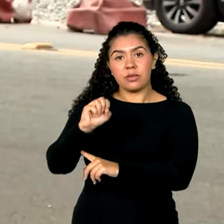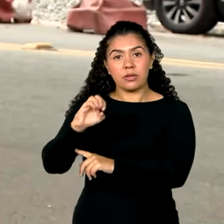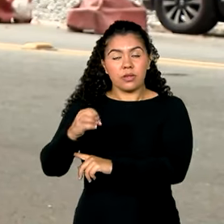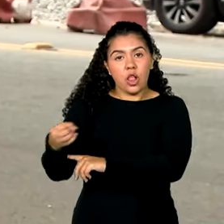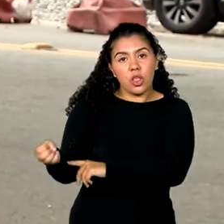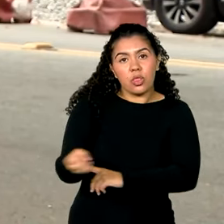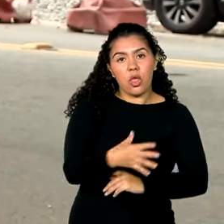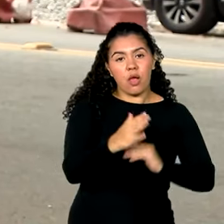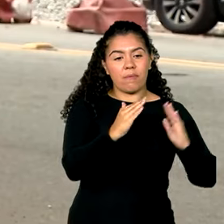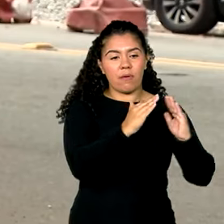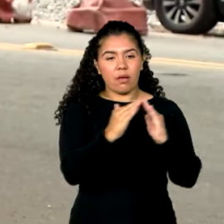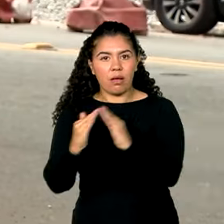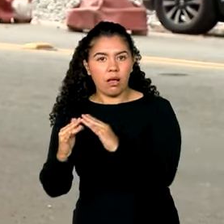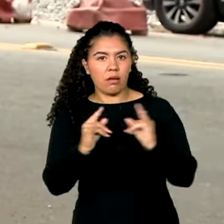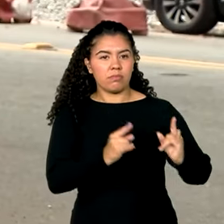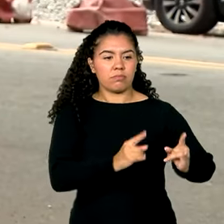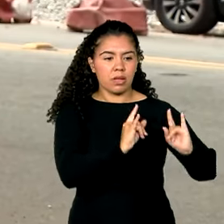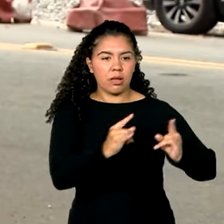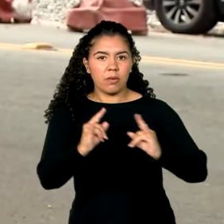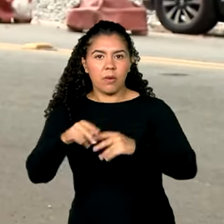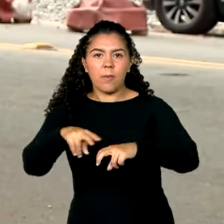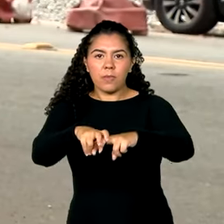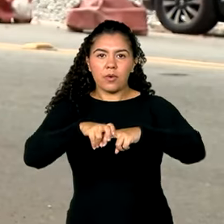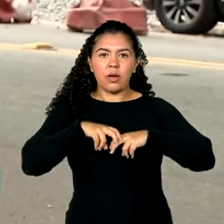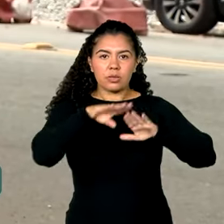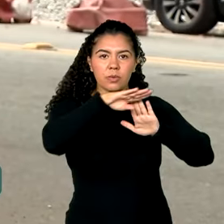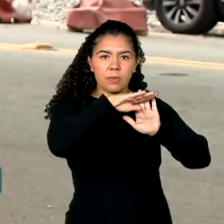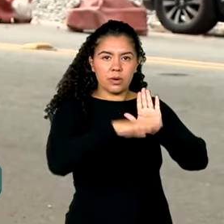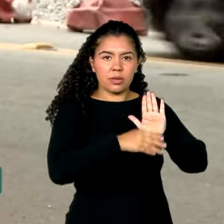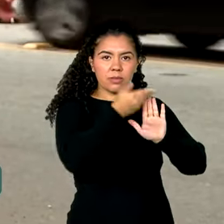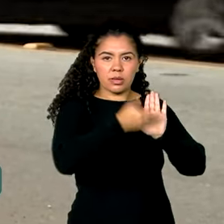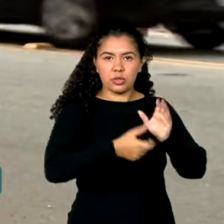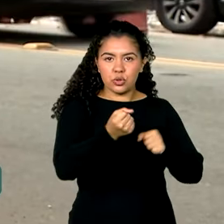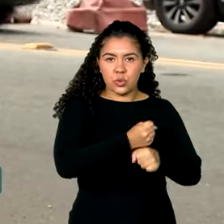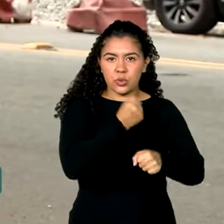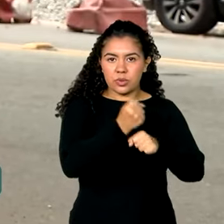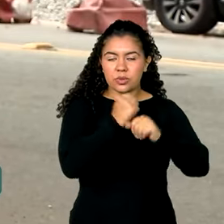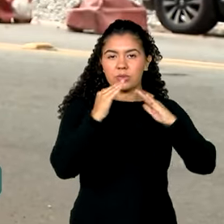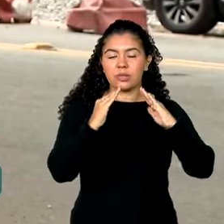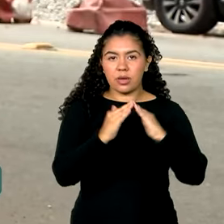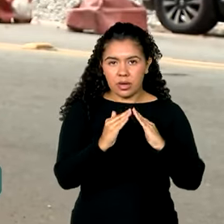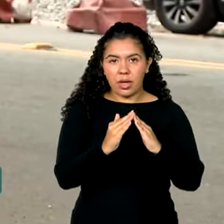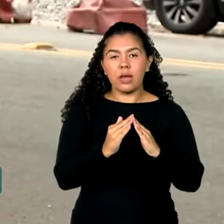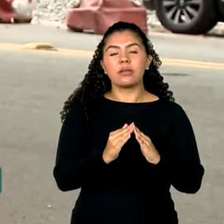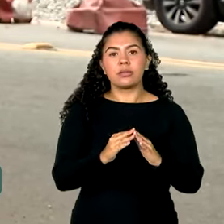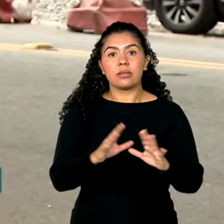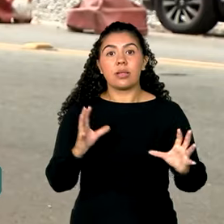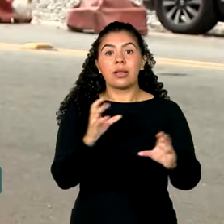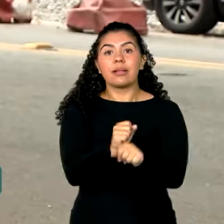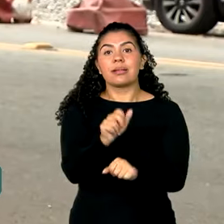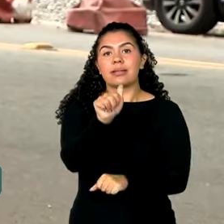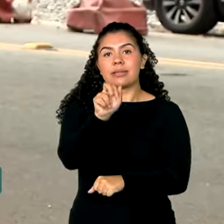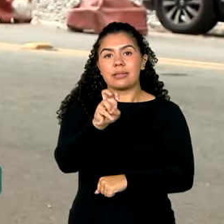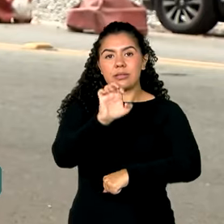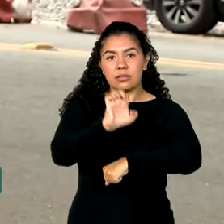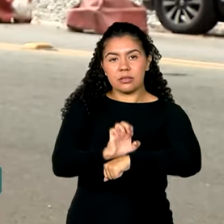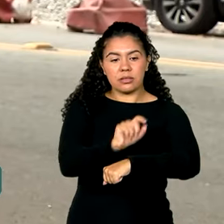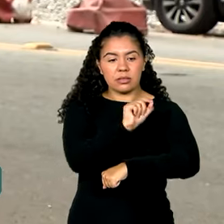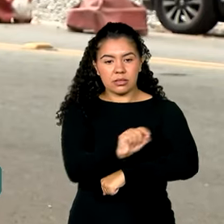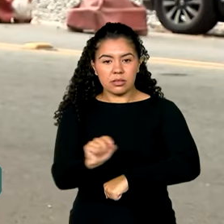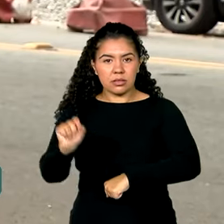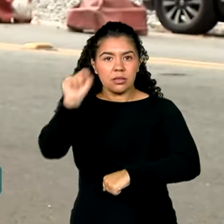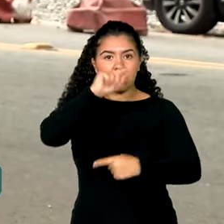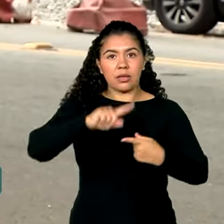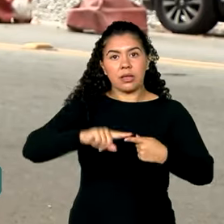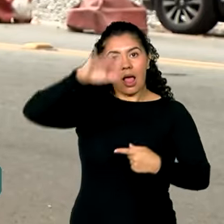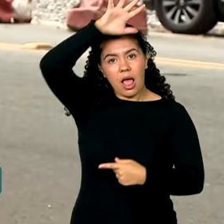unidades habitacionais pelo Minha Casa Minha Vida. Serão contemplados 15 estados. Acre, Bahia,